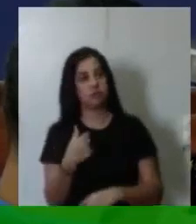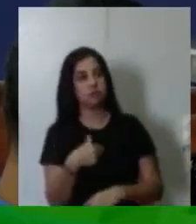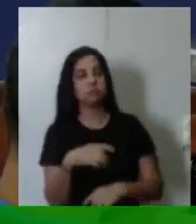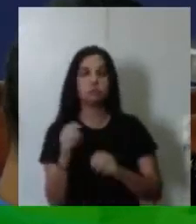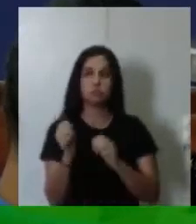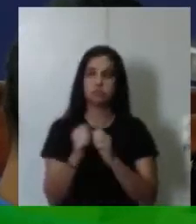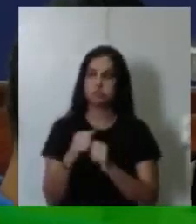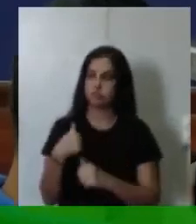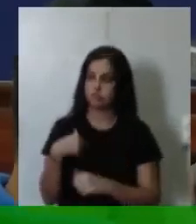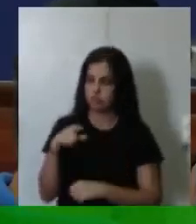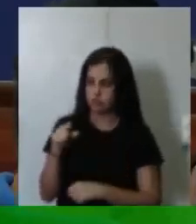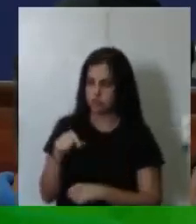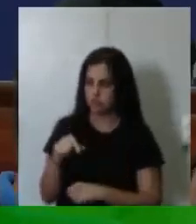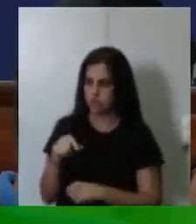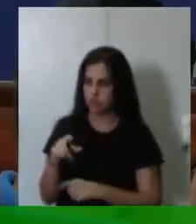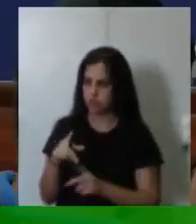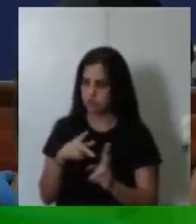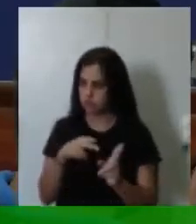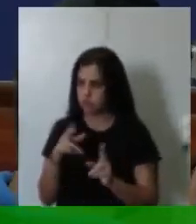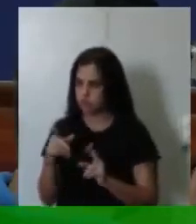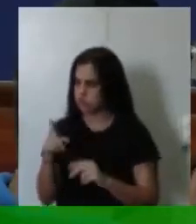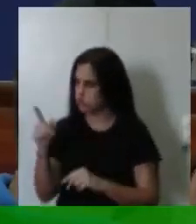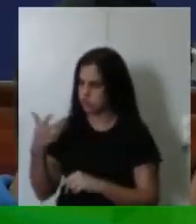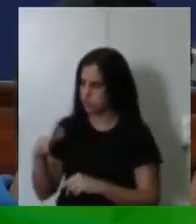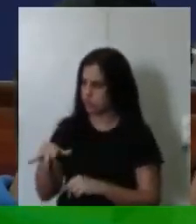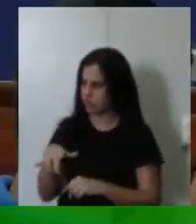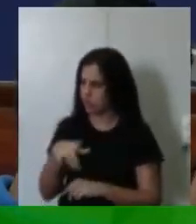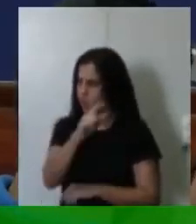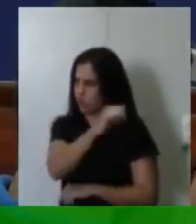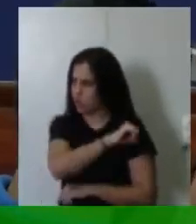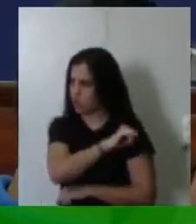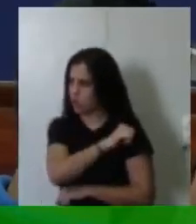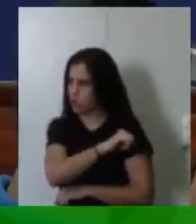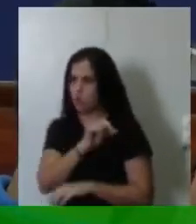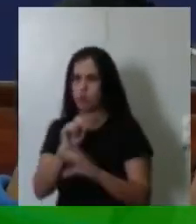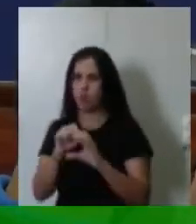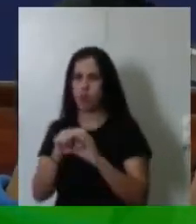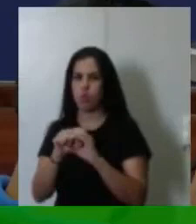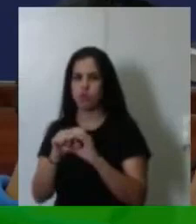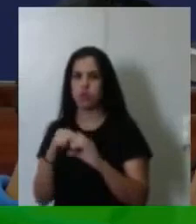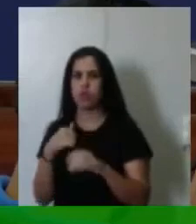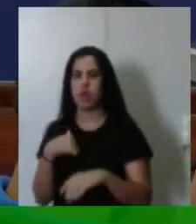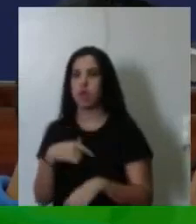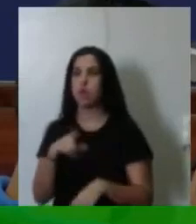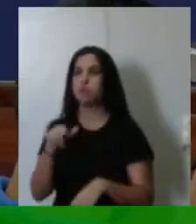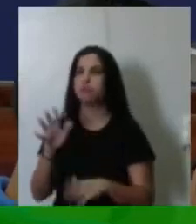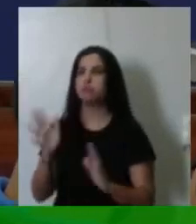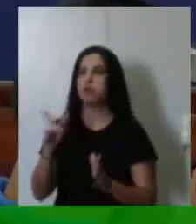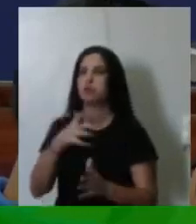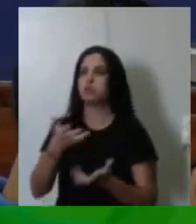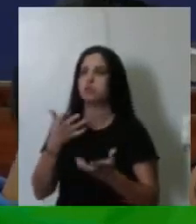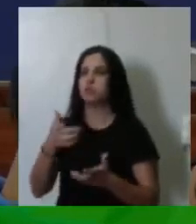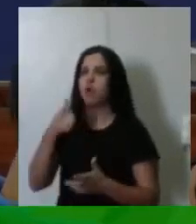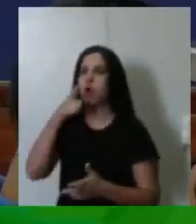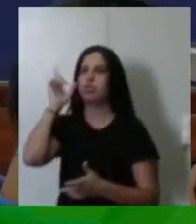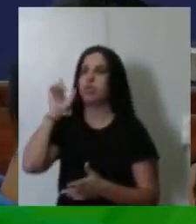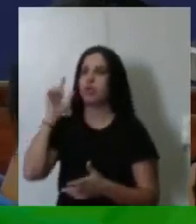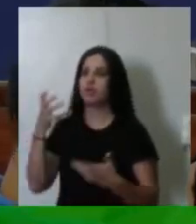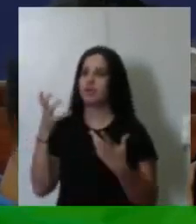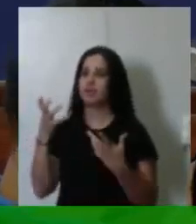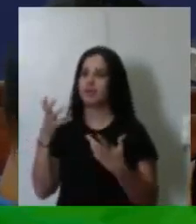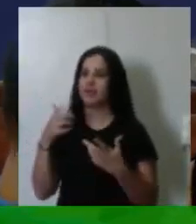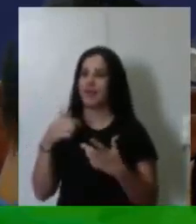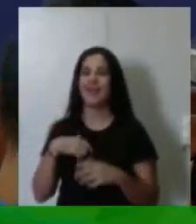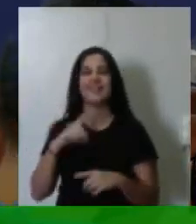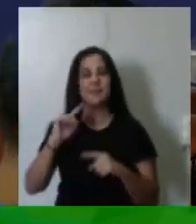Foi. Você não quer ir para a Globo no Rio? Eu digo, ontem. E quando foi no outro dia, eu estava pedindo demissão, dois dias